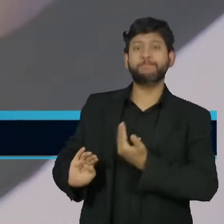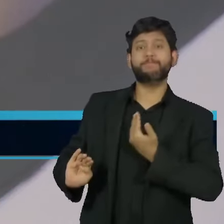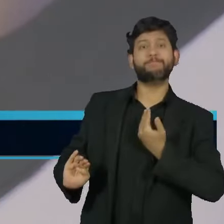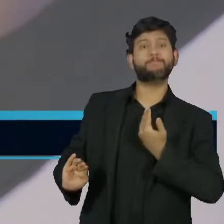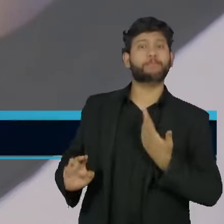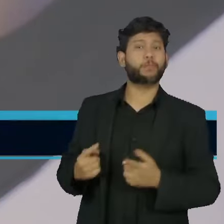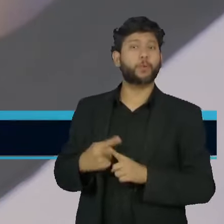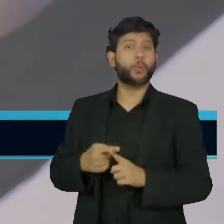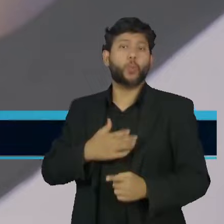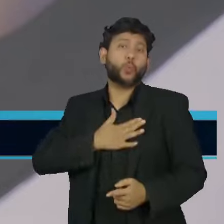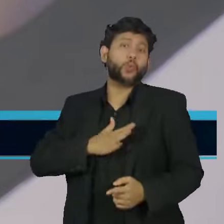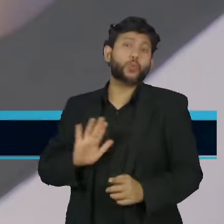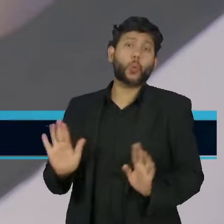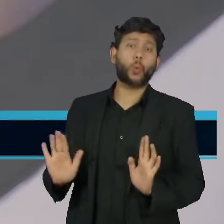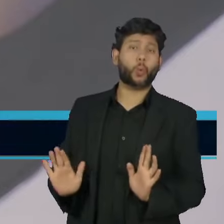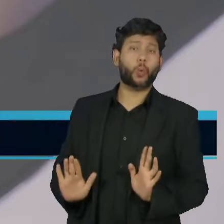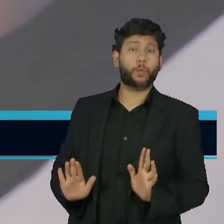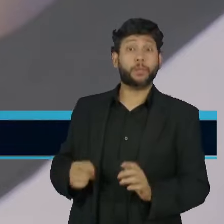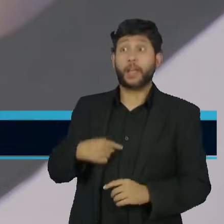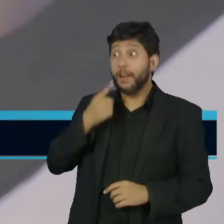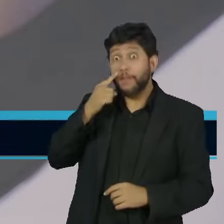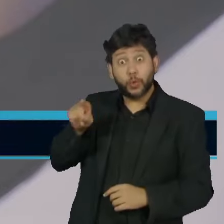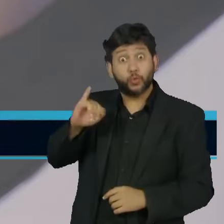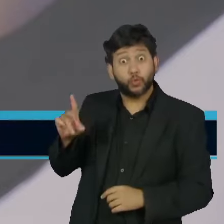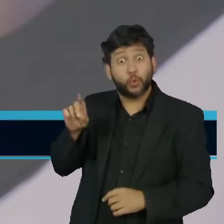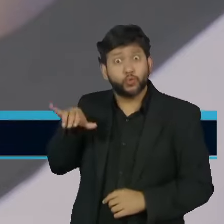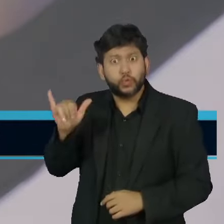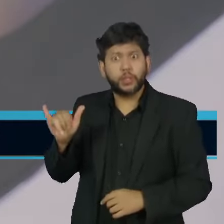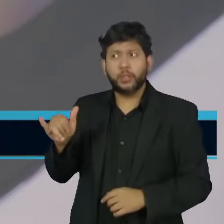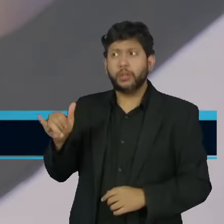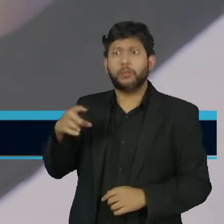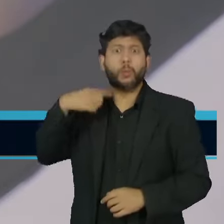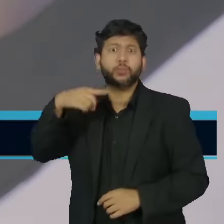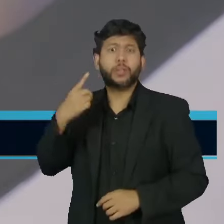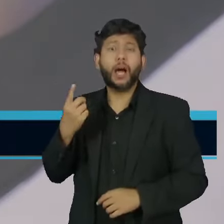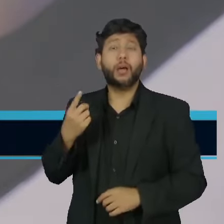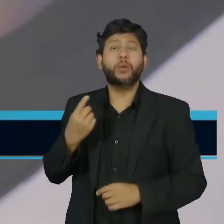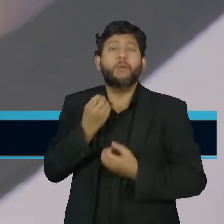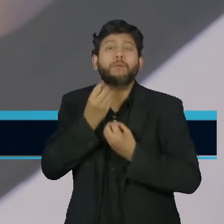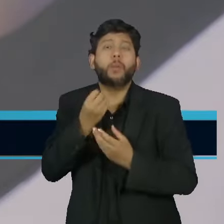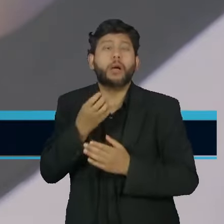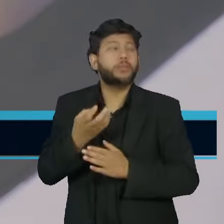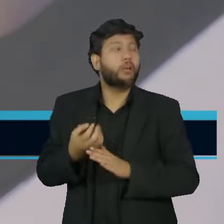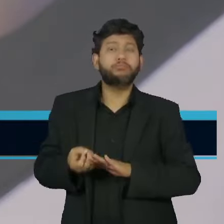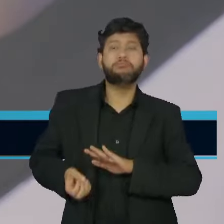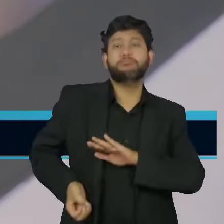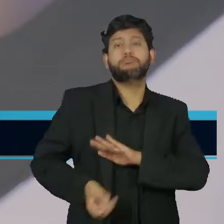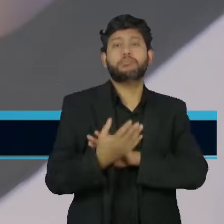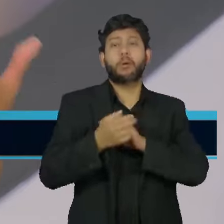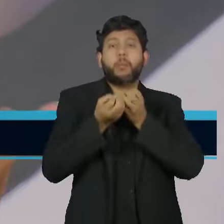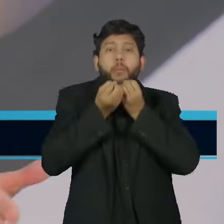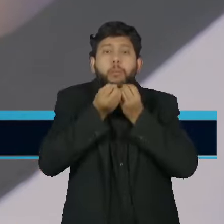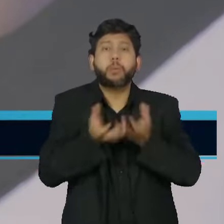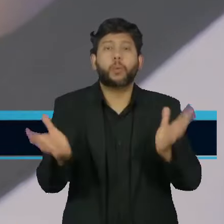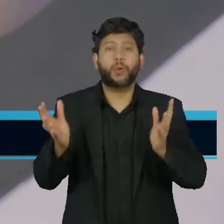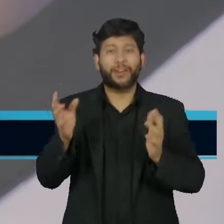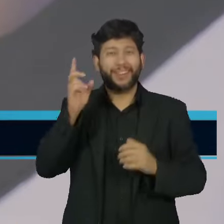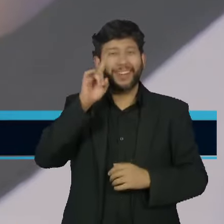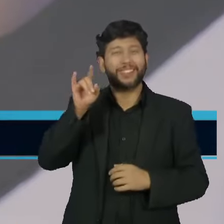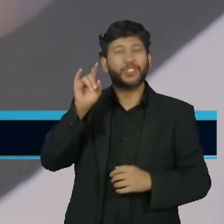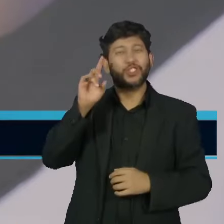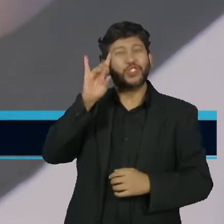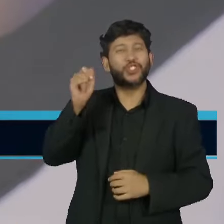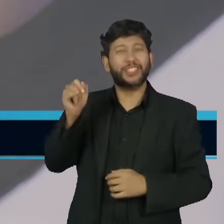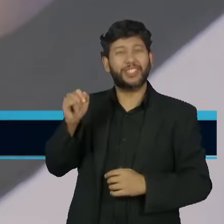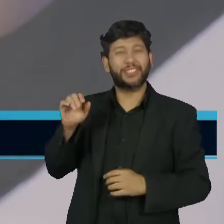do que ele acha que o deputado fez. Ele atribuiu ao deputado um vazamento de informações relativas a ele no dia dessa